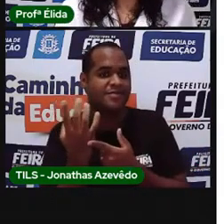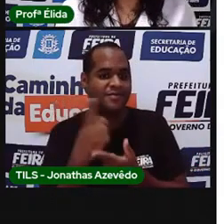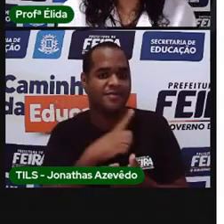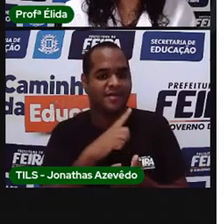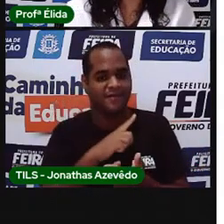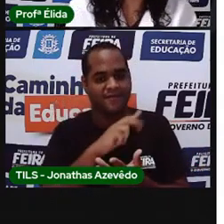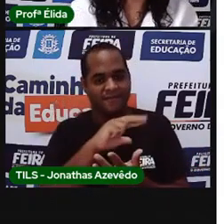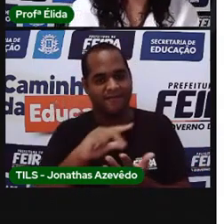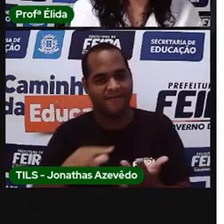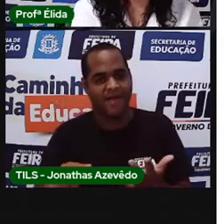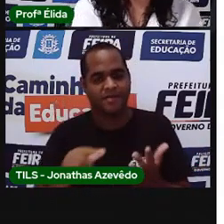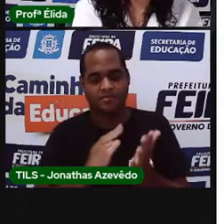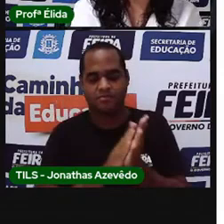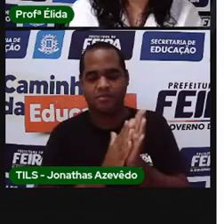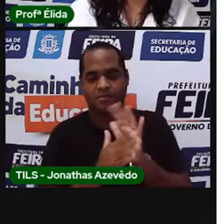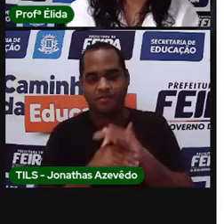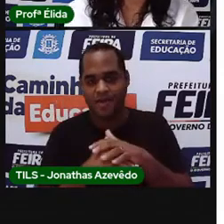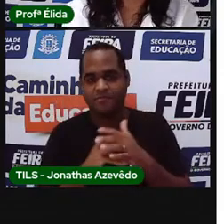temos na mão.